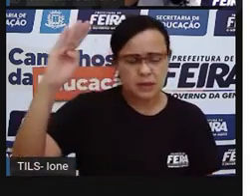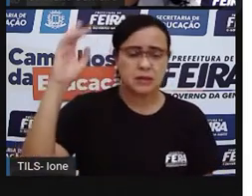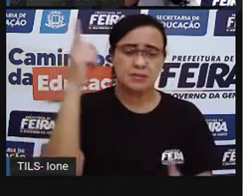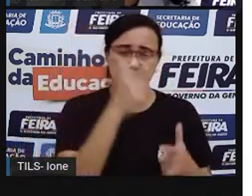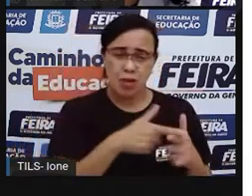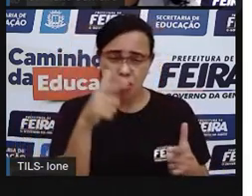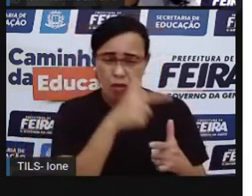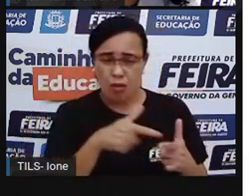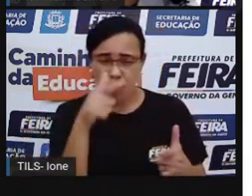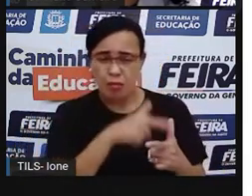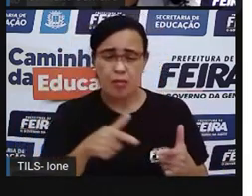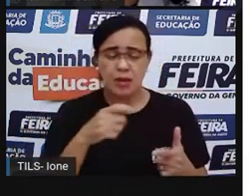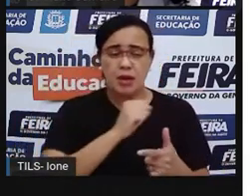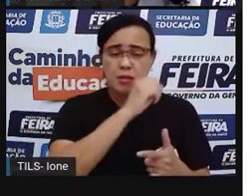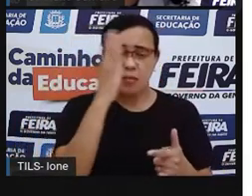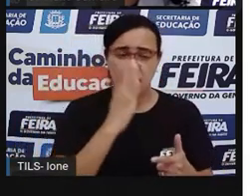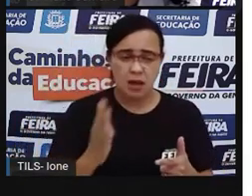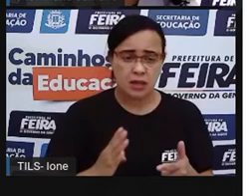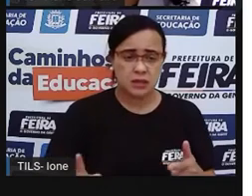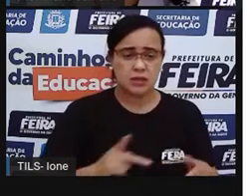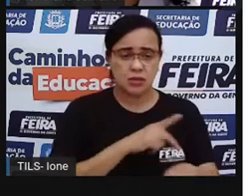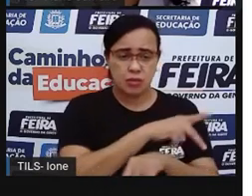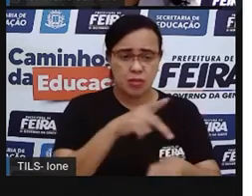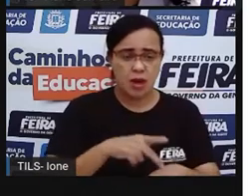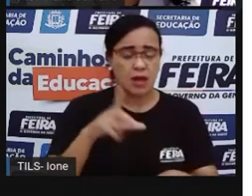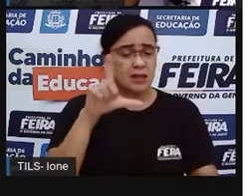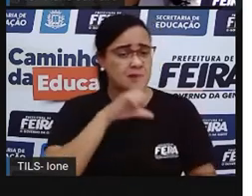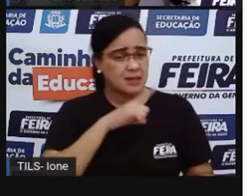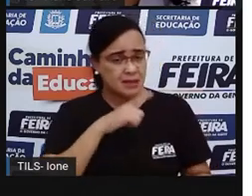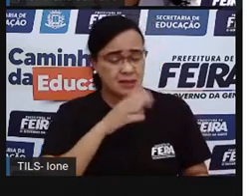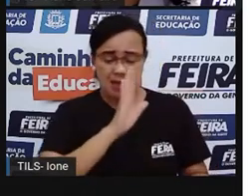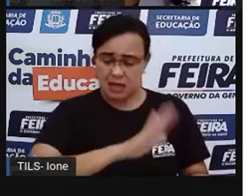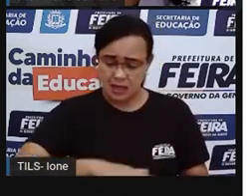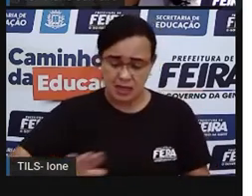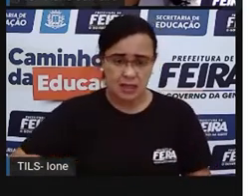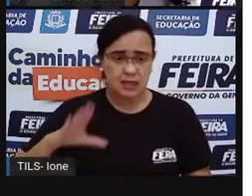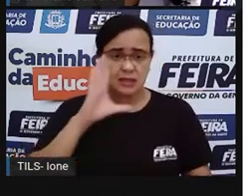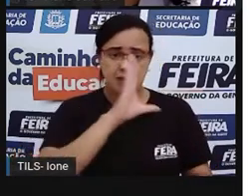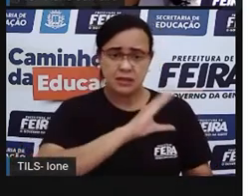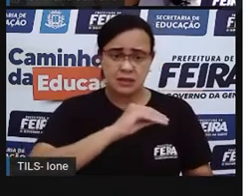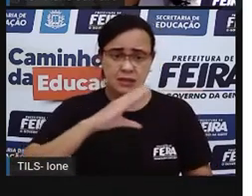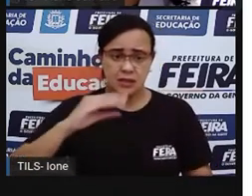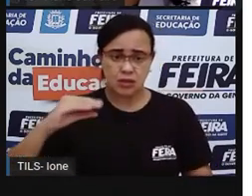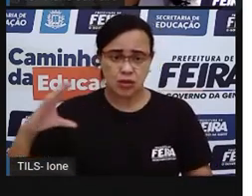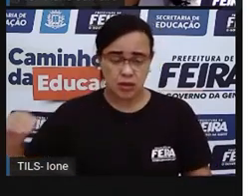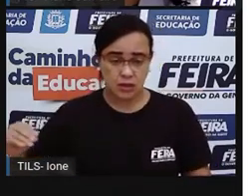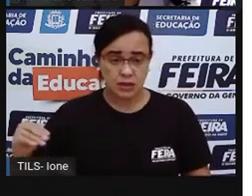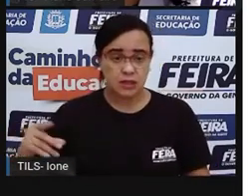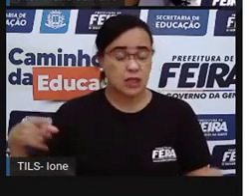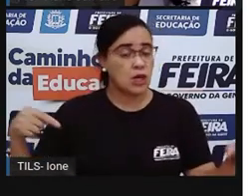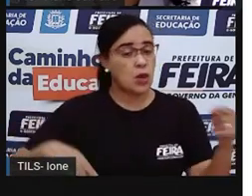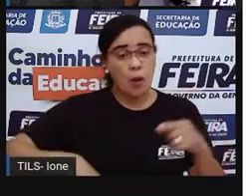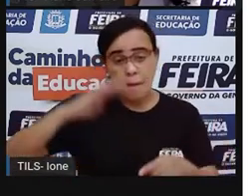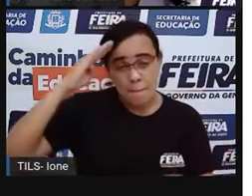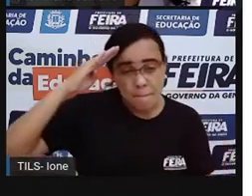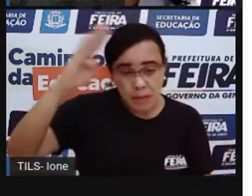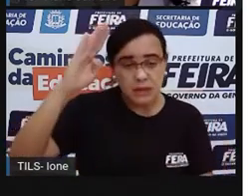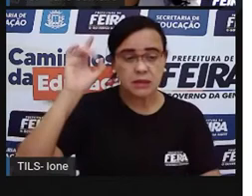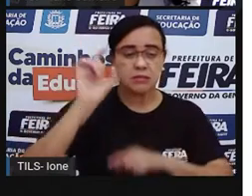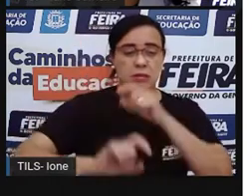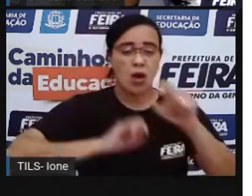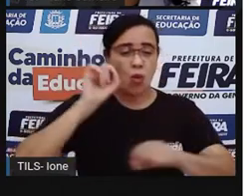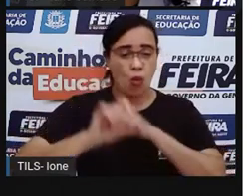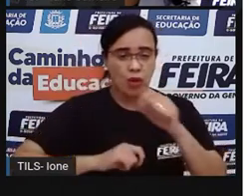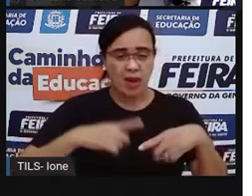possui em relação às crianças e adolescentes? Um grande problema é a questão da violência, seja essa violência física